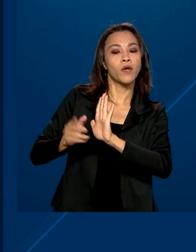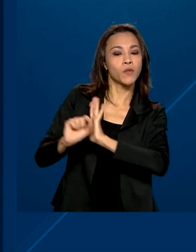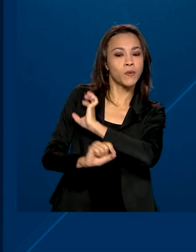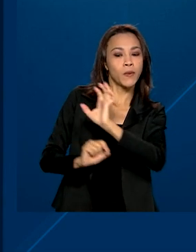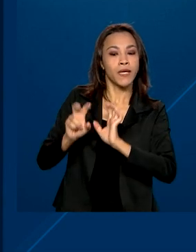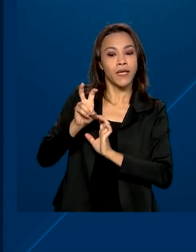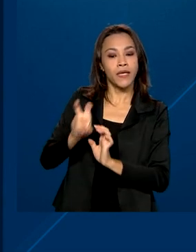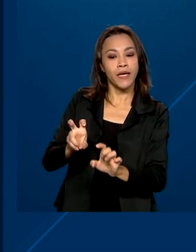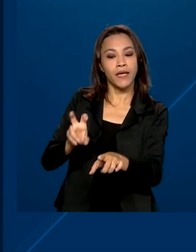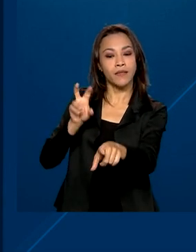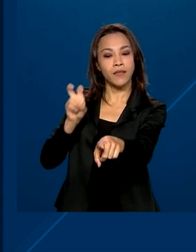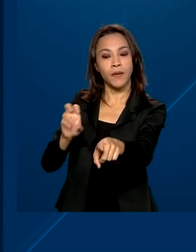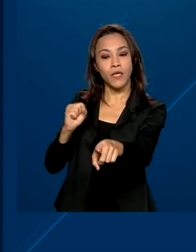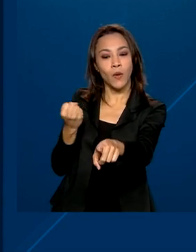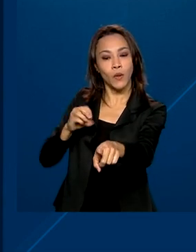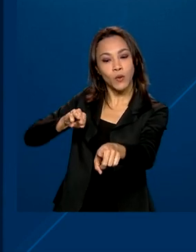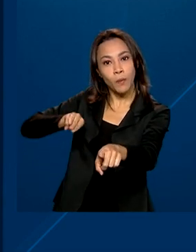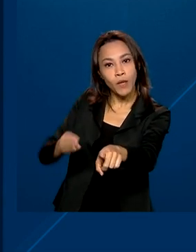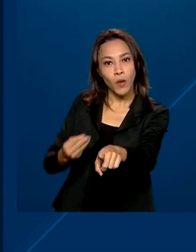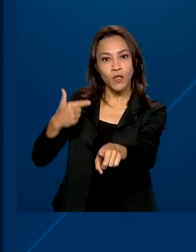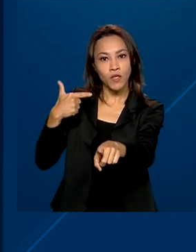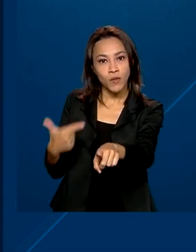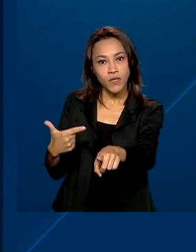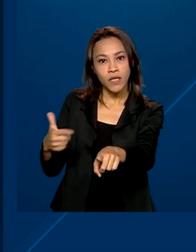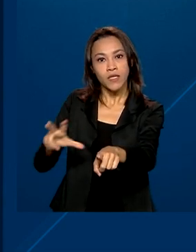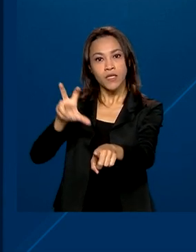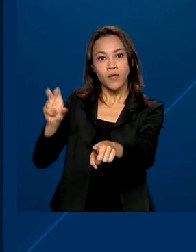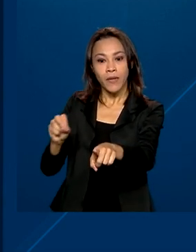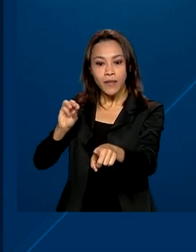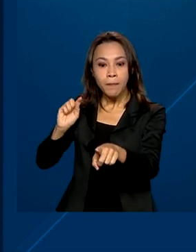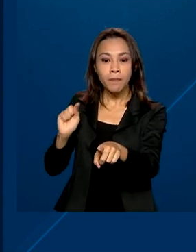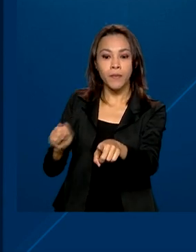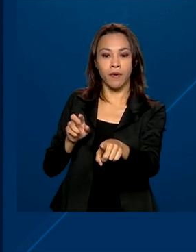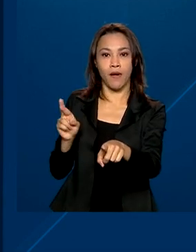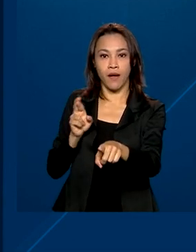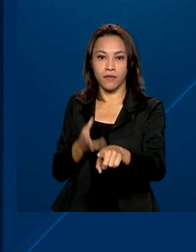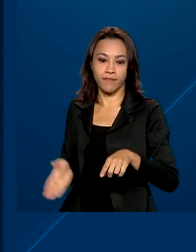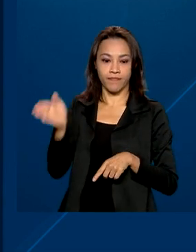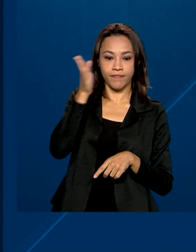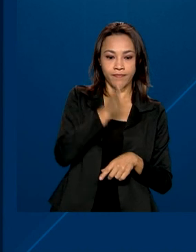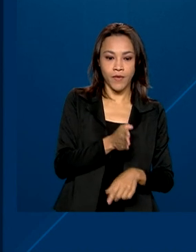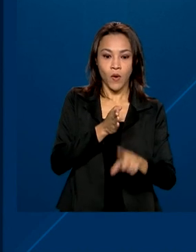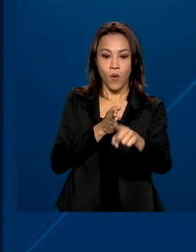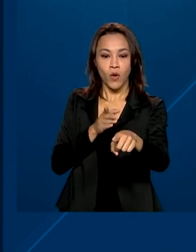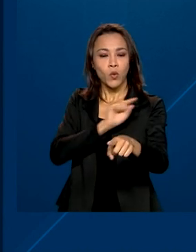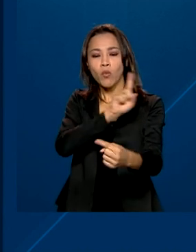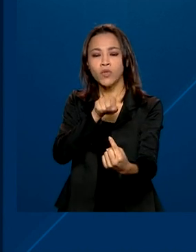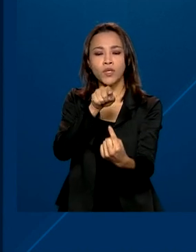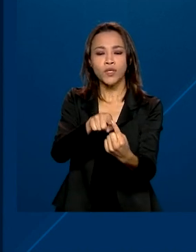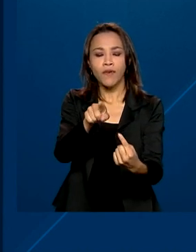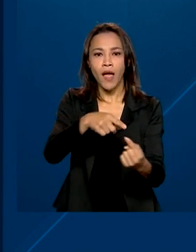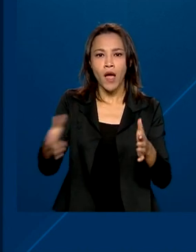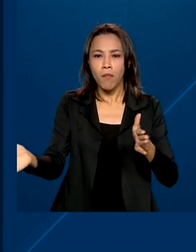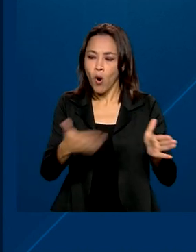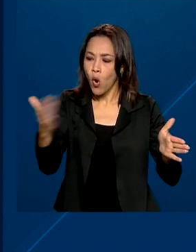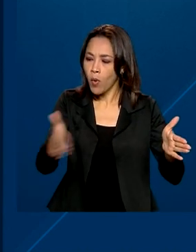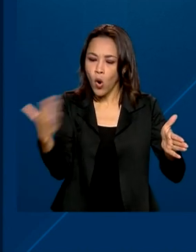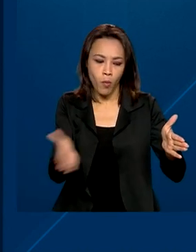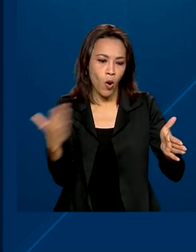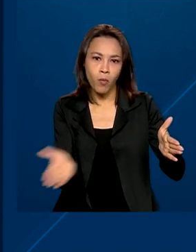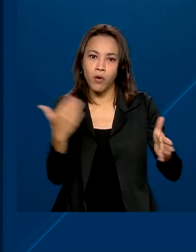558 milhões e 250 mil reais. O terminal se destina à movimentação de